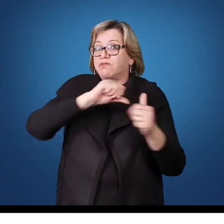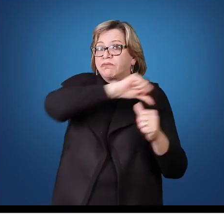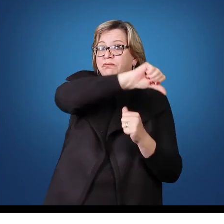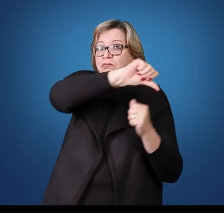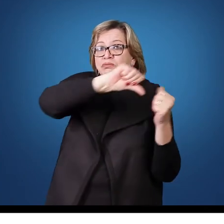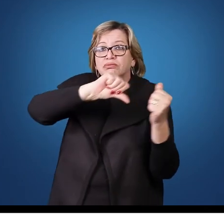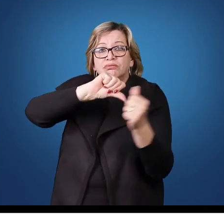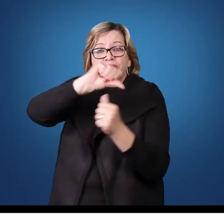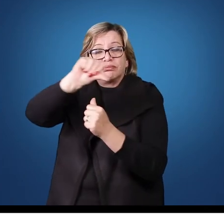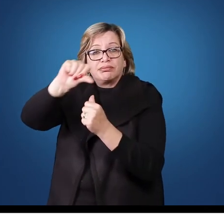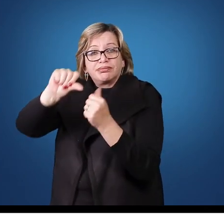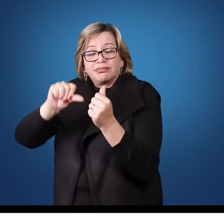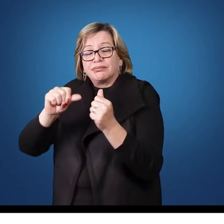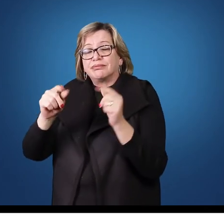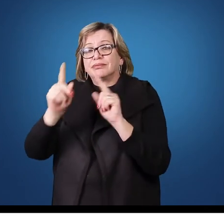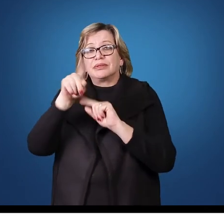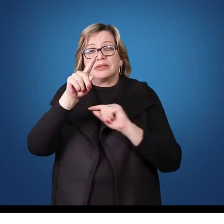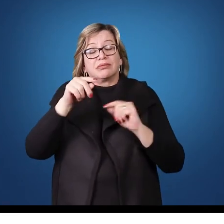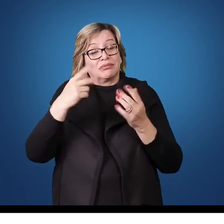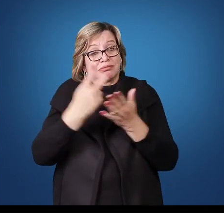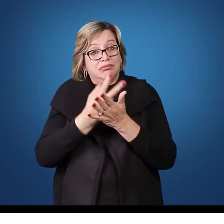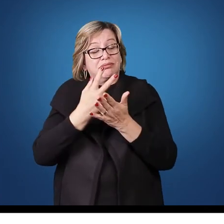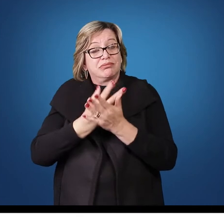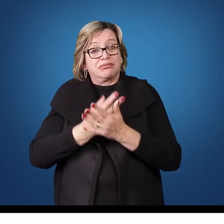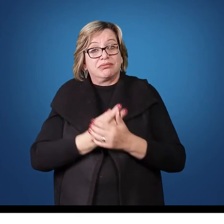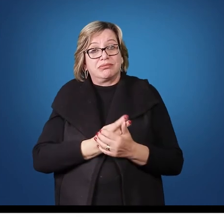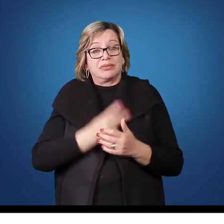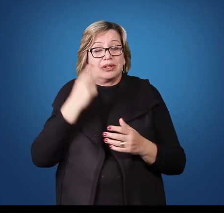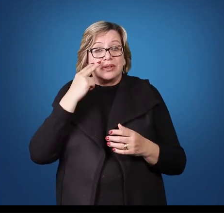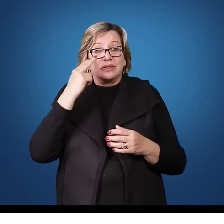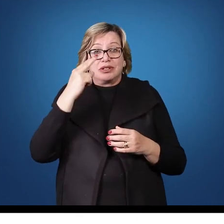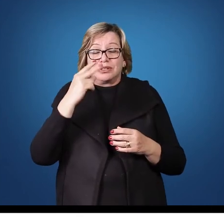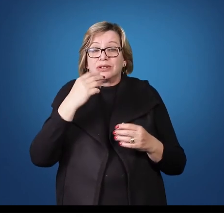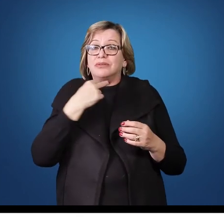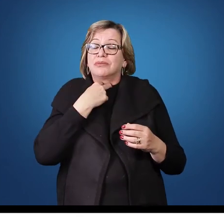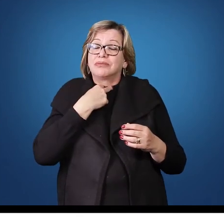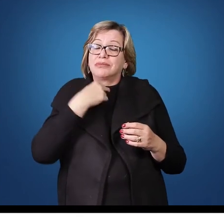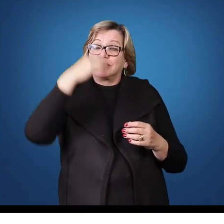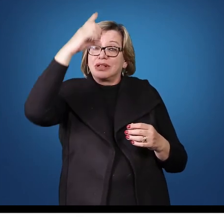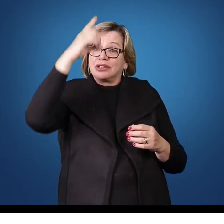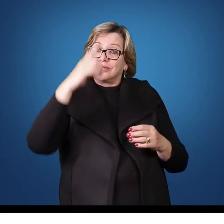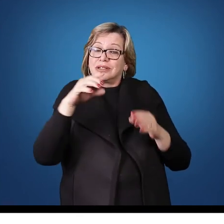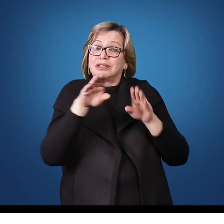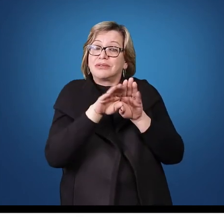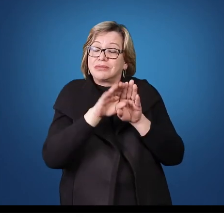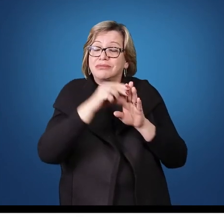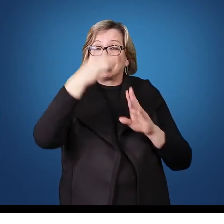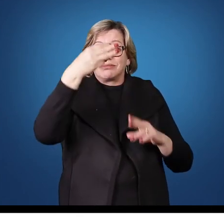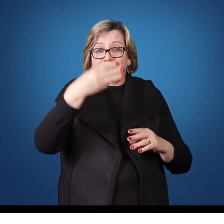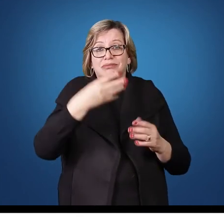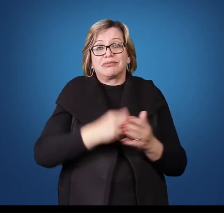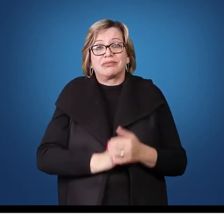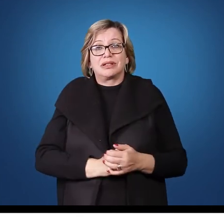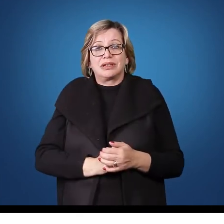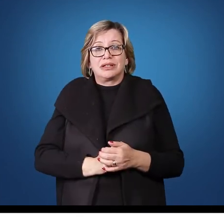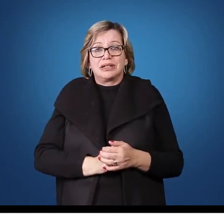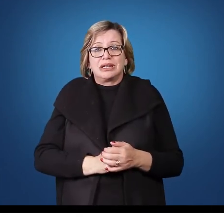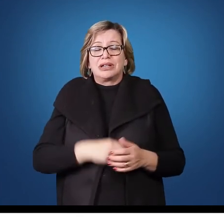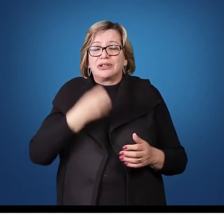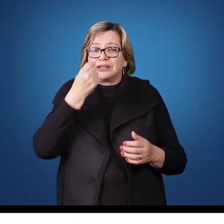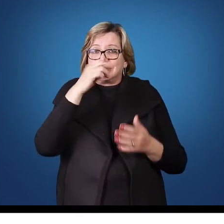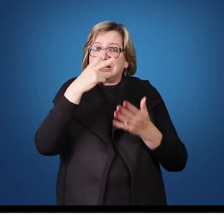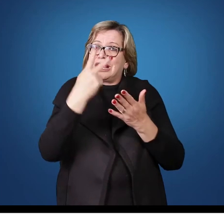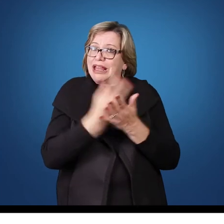à direita de quem está na posição 3. Certo? Nos erros de